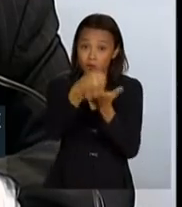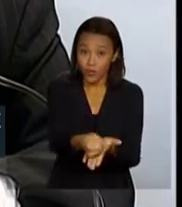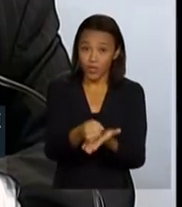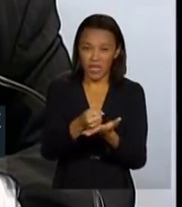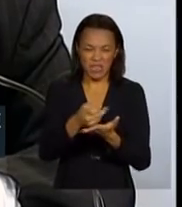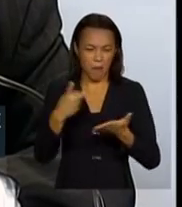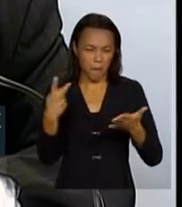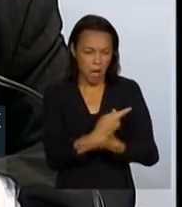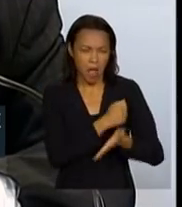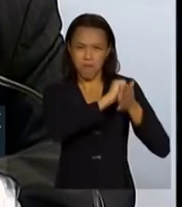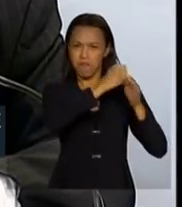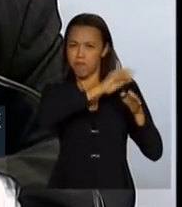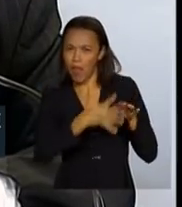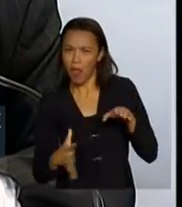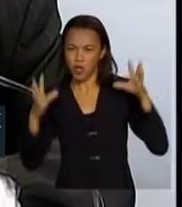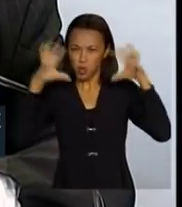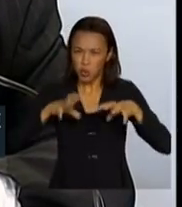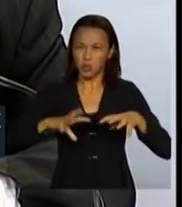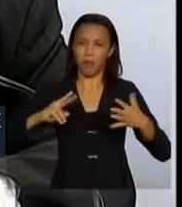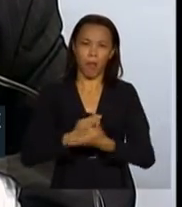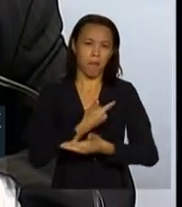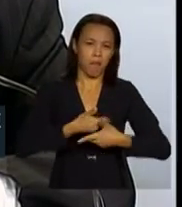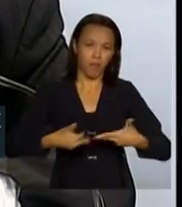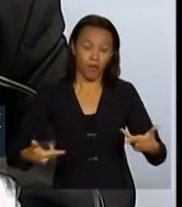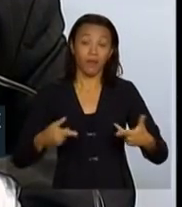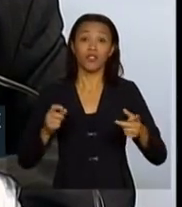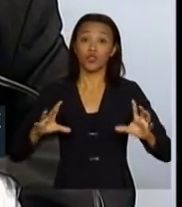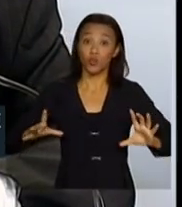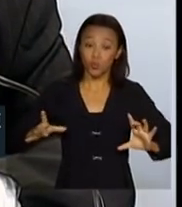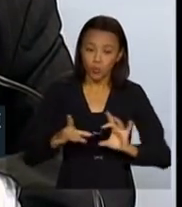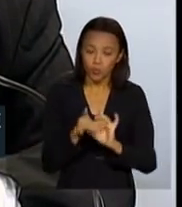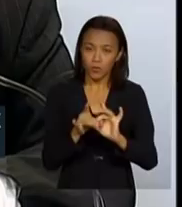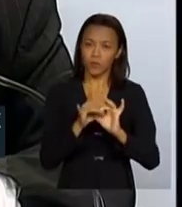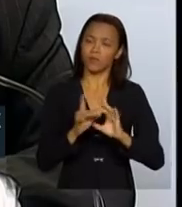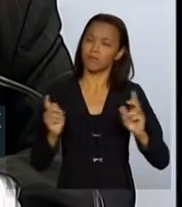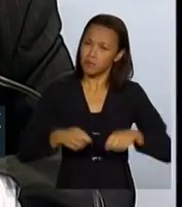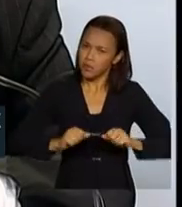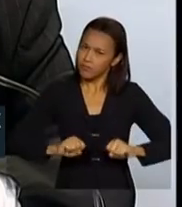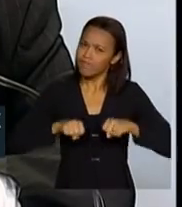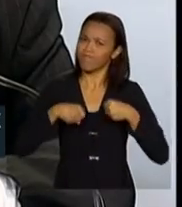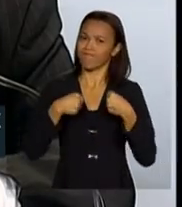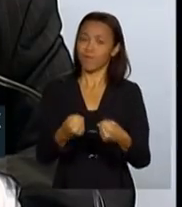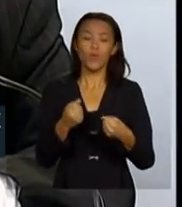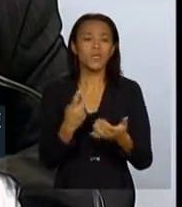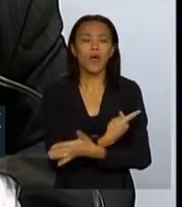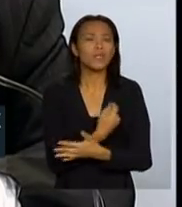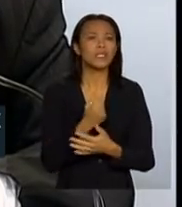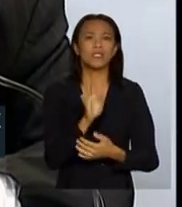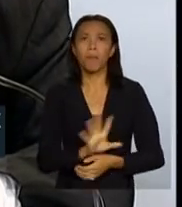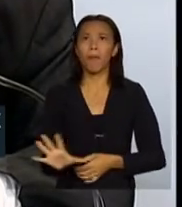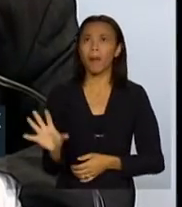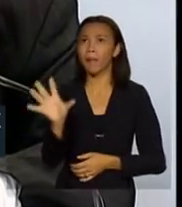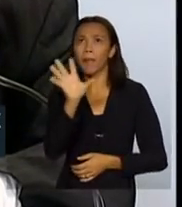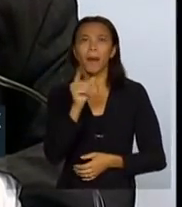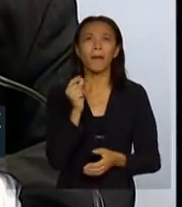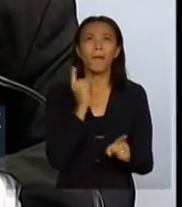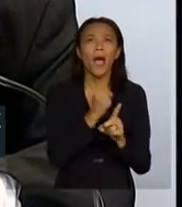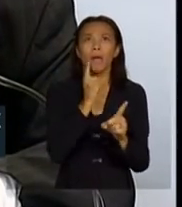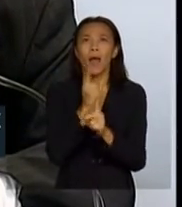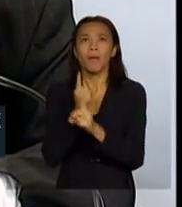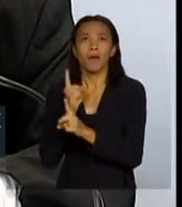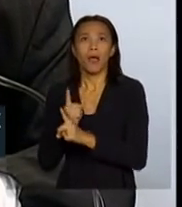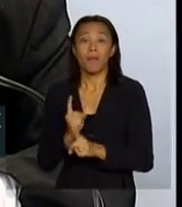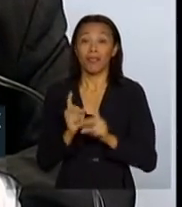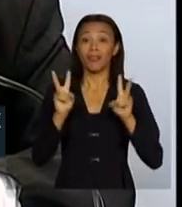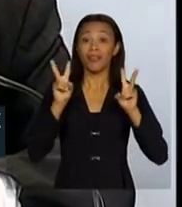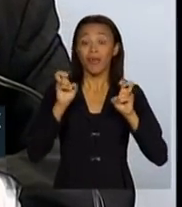de desastre, para que a gente possa, de maneira integrada, fazer a construção do cenário do que está acontecendo, identificar quais são os